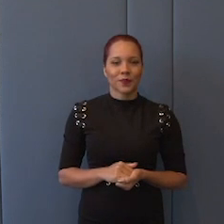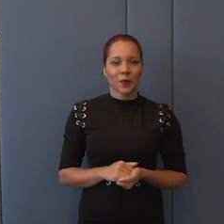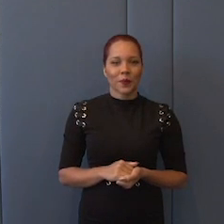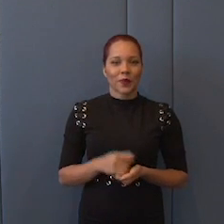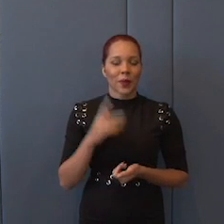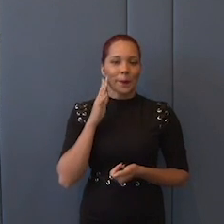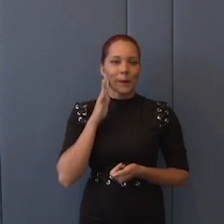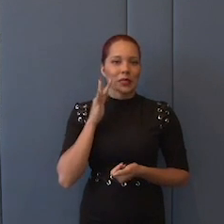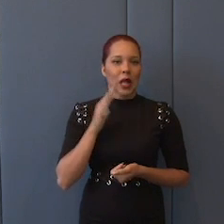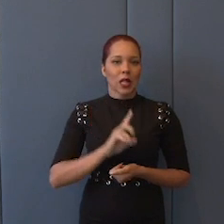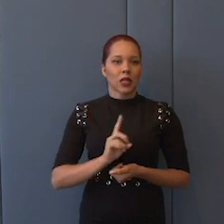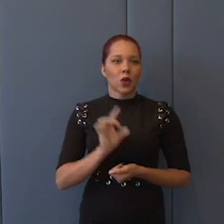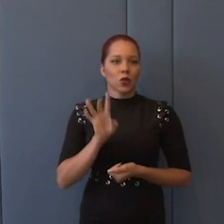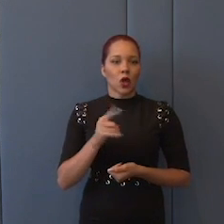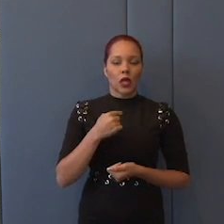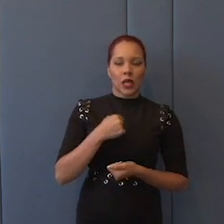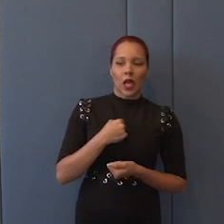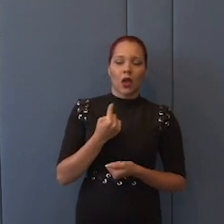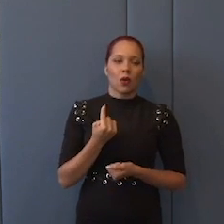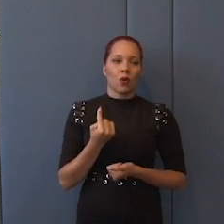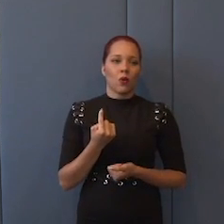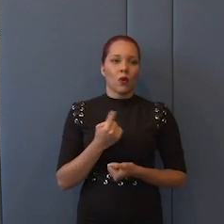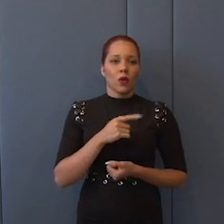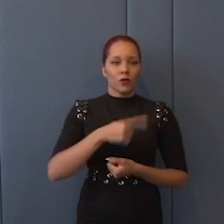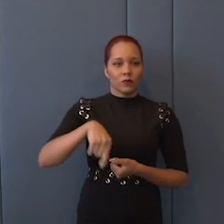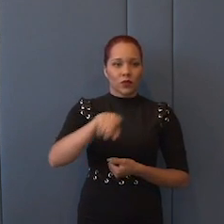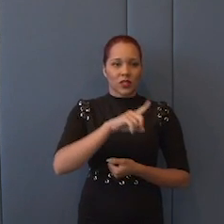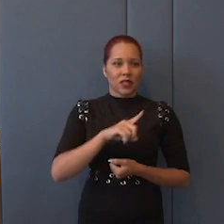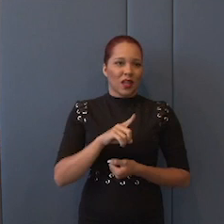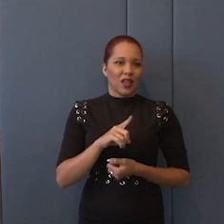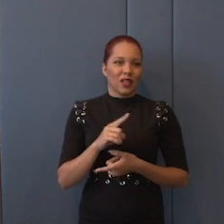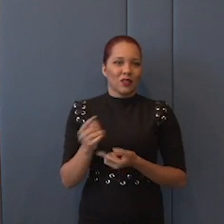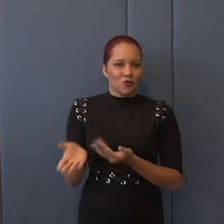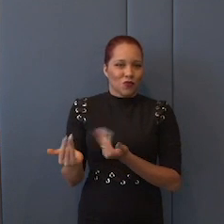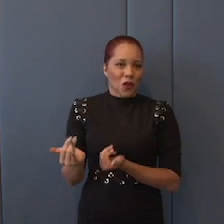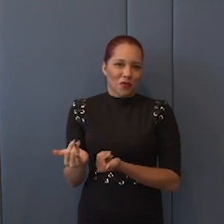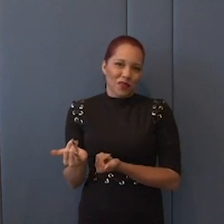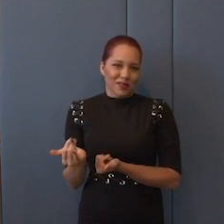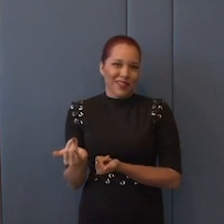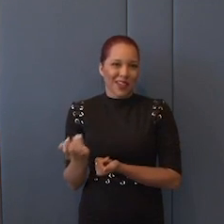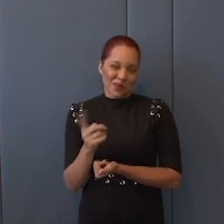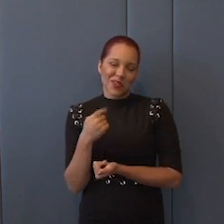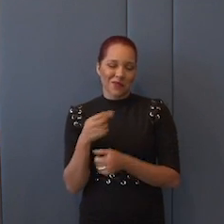Não, eu acho que vocês, o pessoal, não quero falar jovem porque parece que não sou, mas enfim,